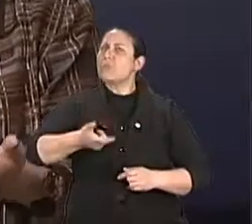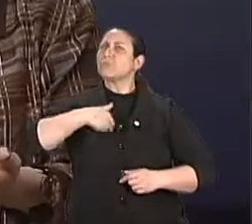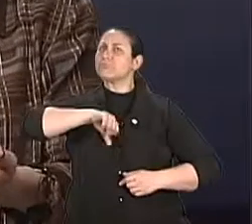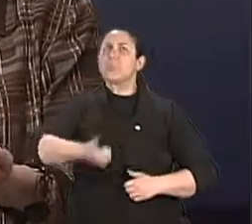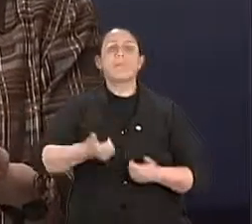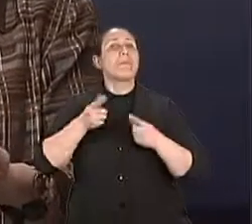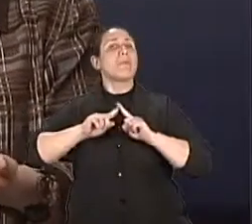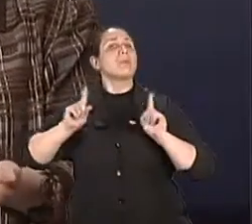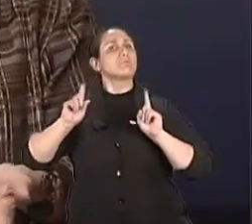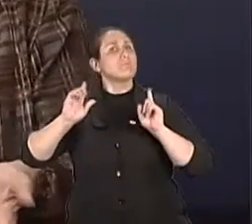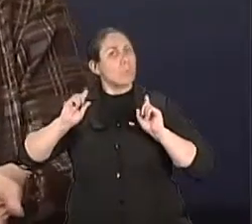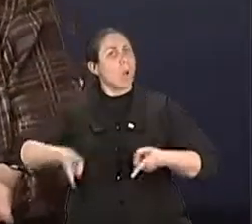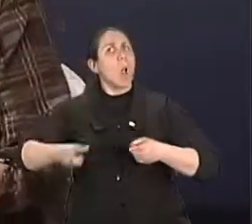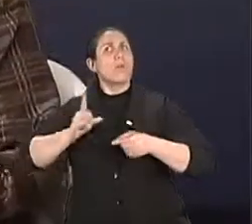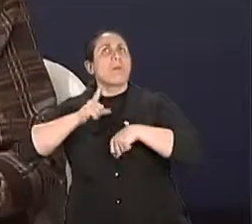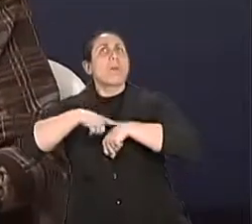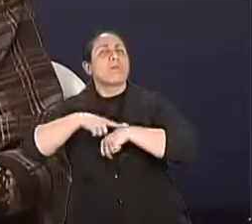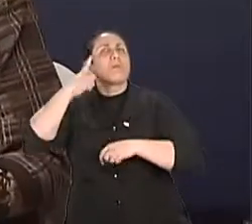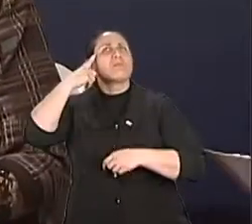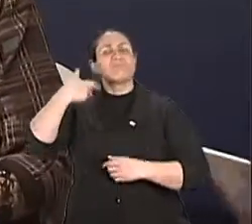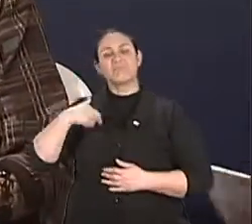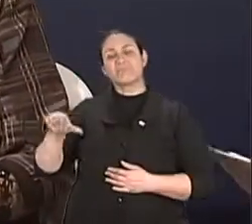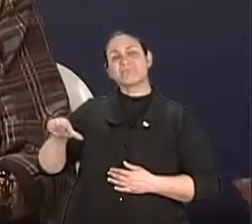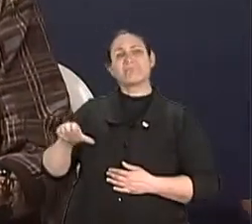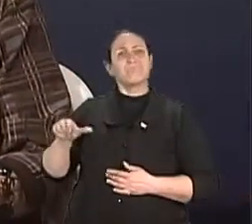já fez aquilo. Ah, eu não tinha me dado conta.